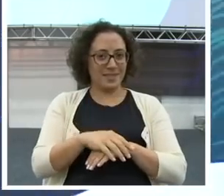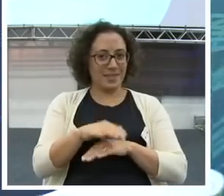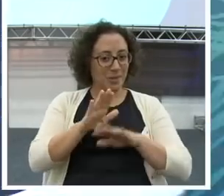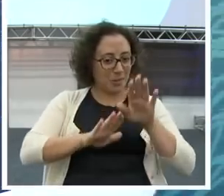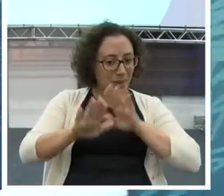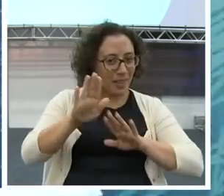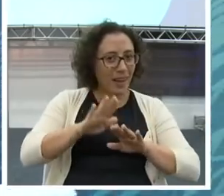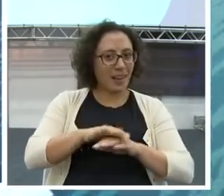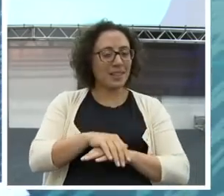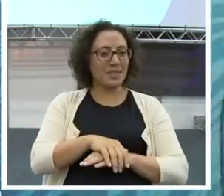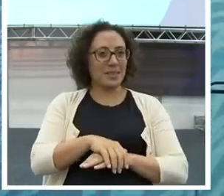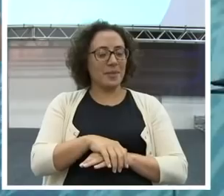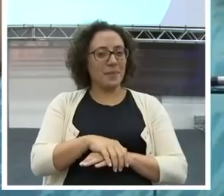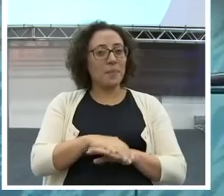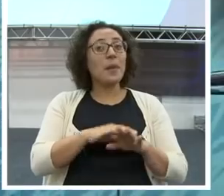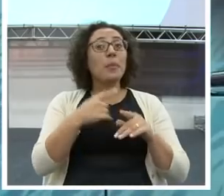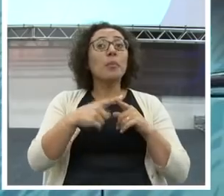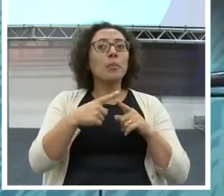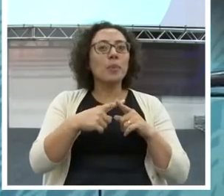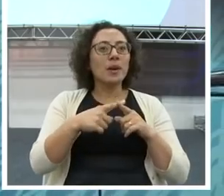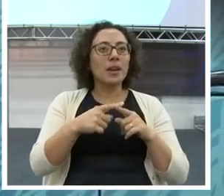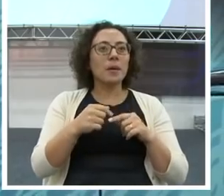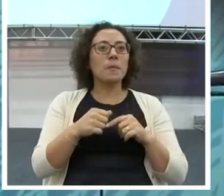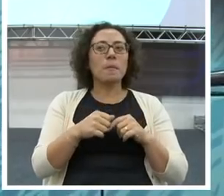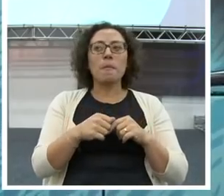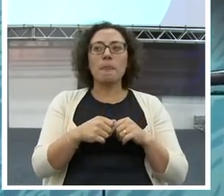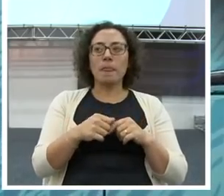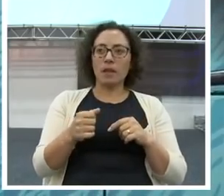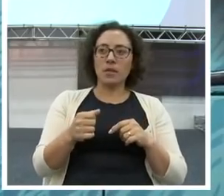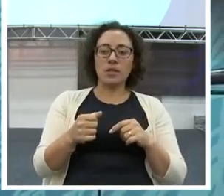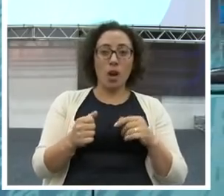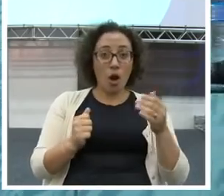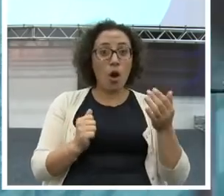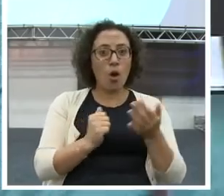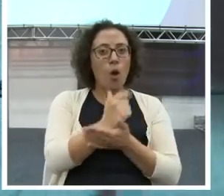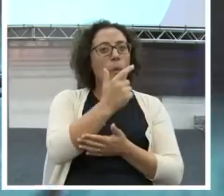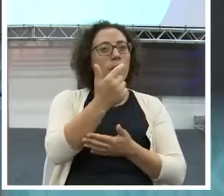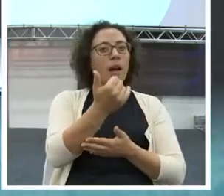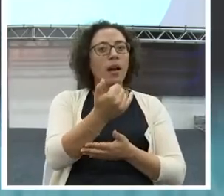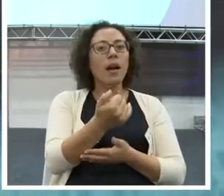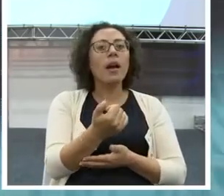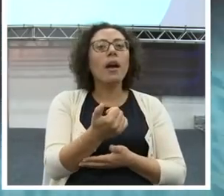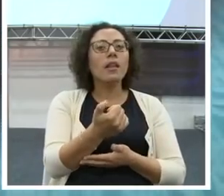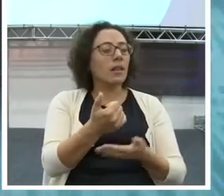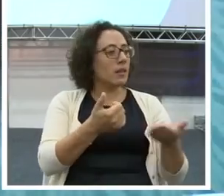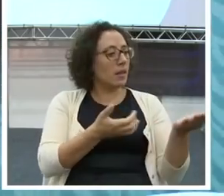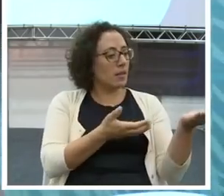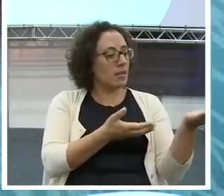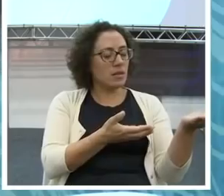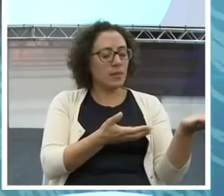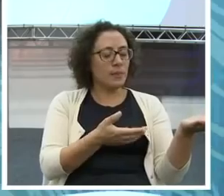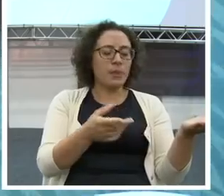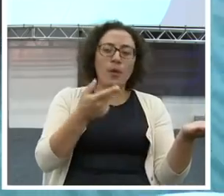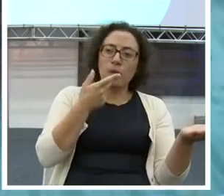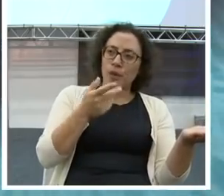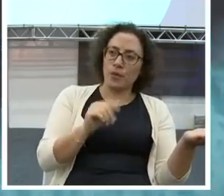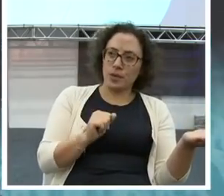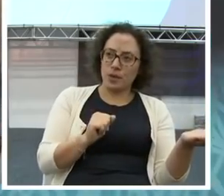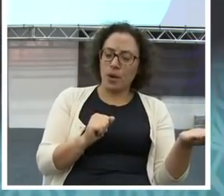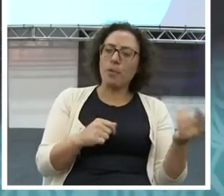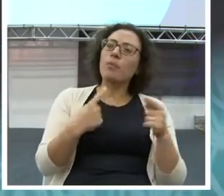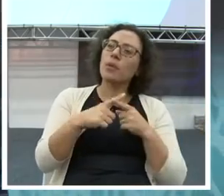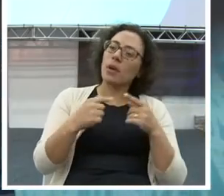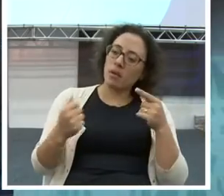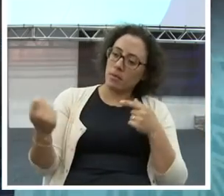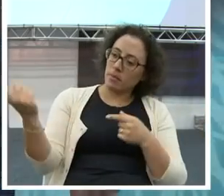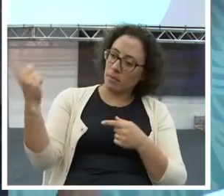Hã? Olha só. Eu falei para ele, compra essa caneta. Ele falou, Roberto, você está mandando comprar a torre.